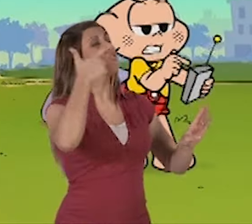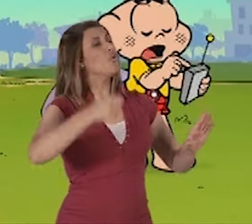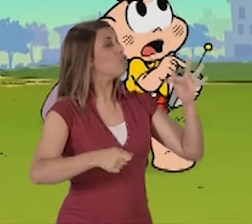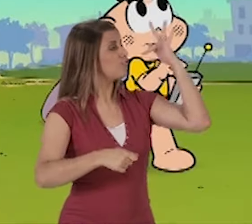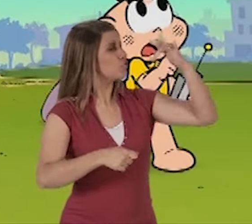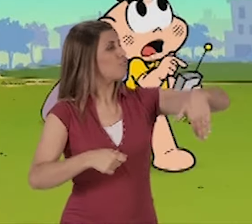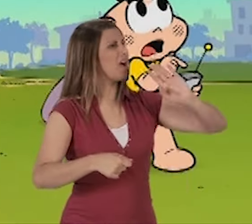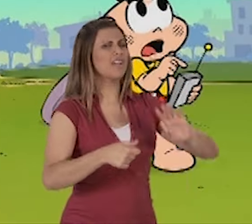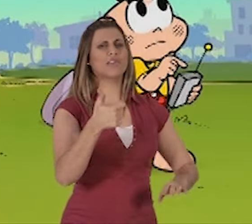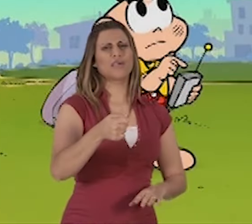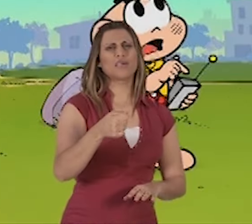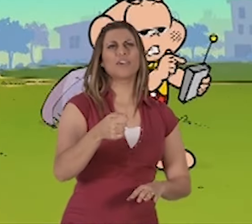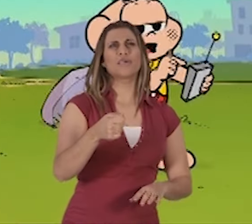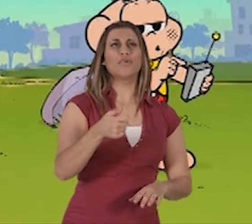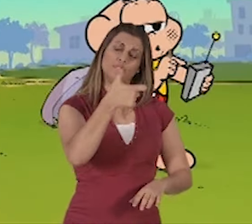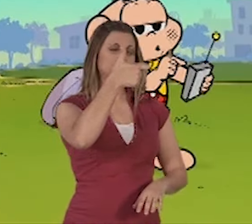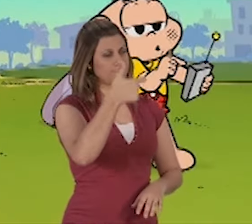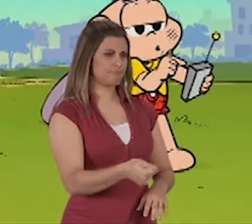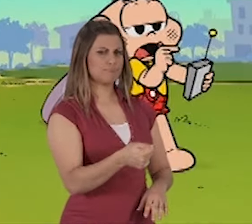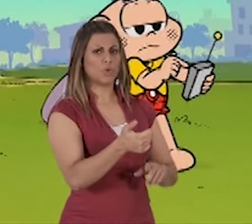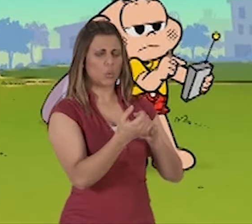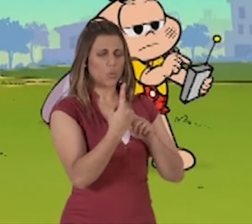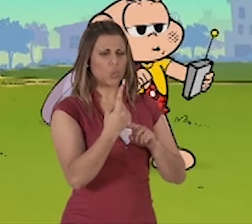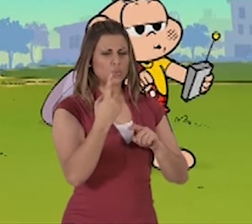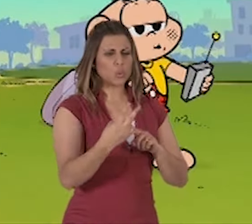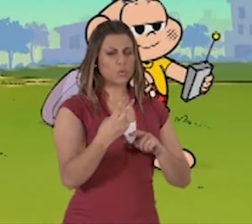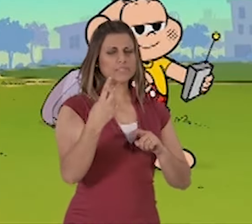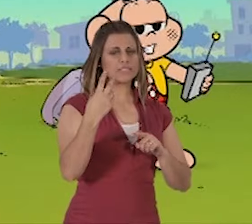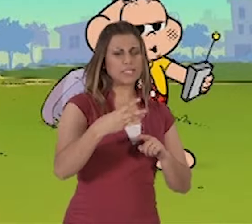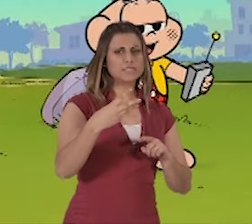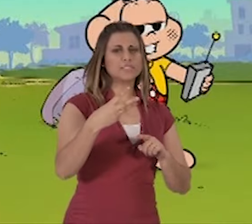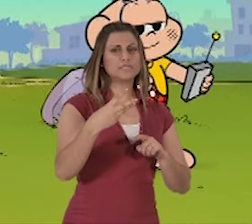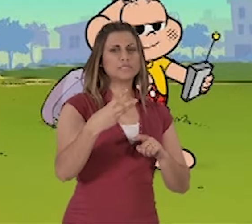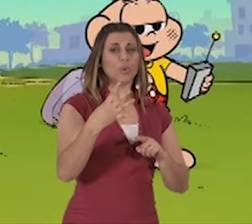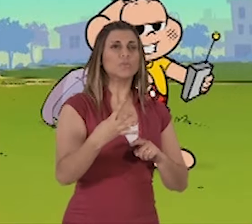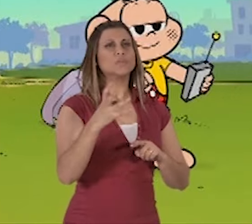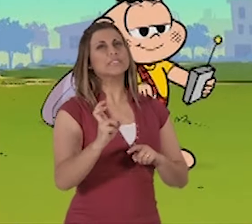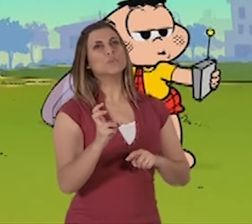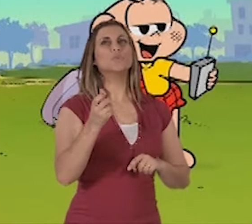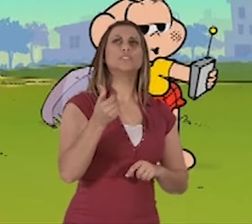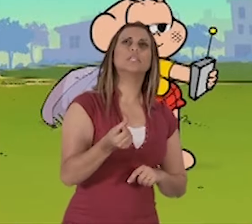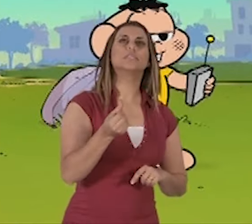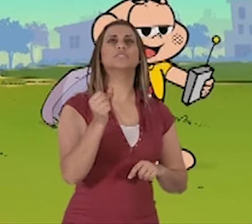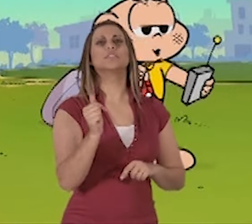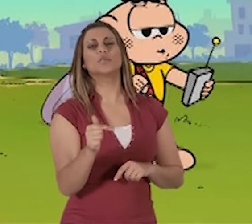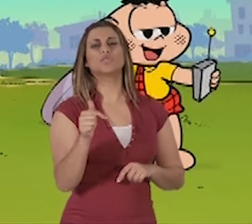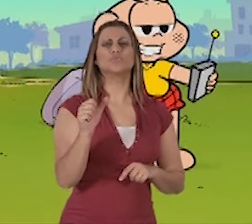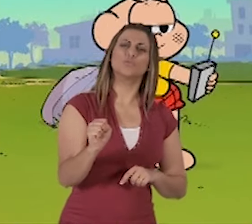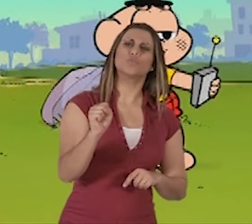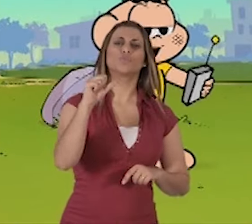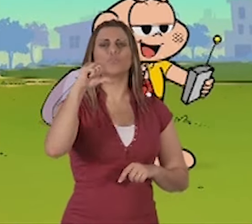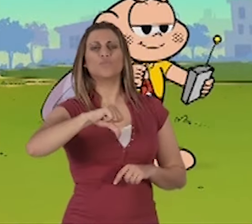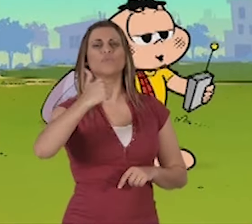Eu vou te mandar pra 10 segundos no futuro, tá? Um, dois, três, quatro, cinco,